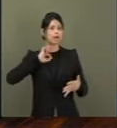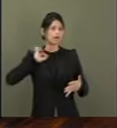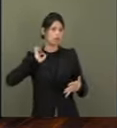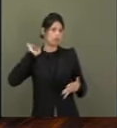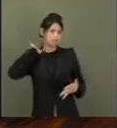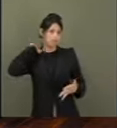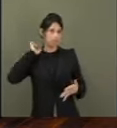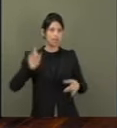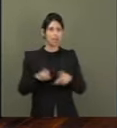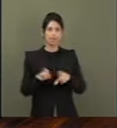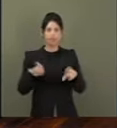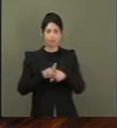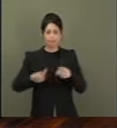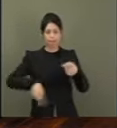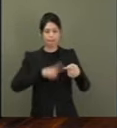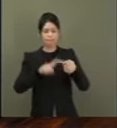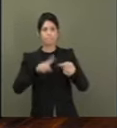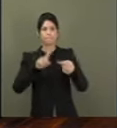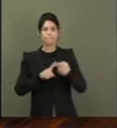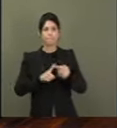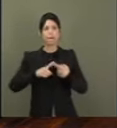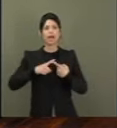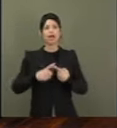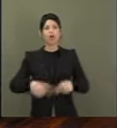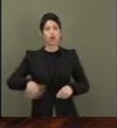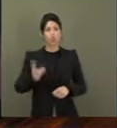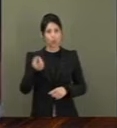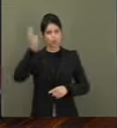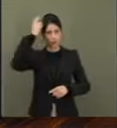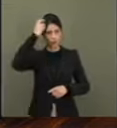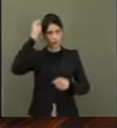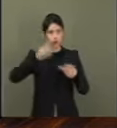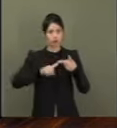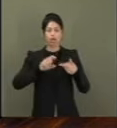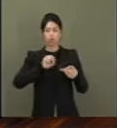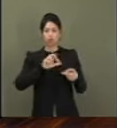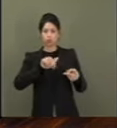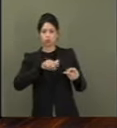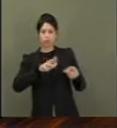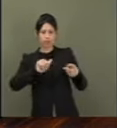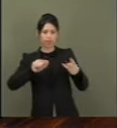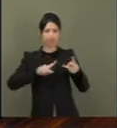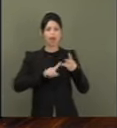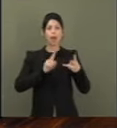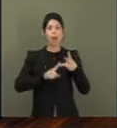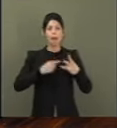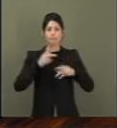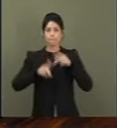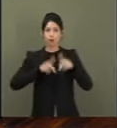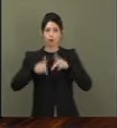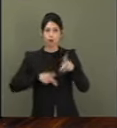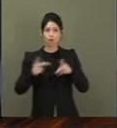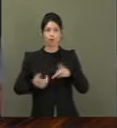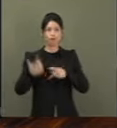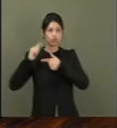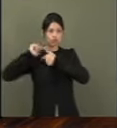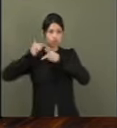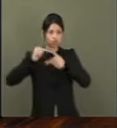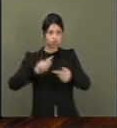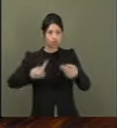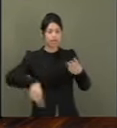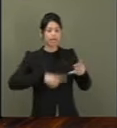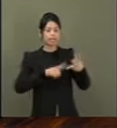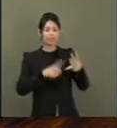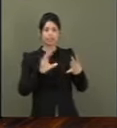Margarete Menezes, cultura. Sônia Guajajara, povos indígenas. Luciana Santos, ciência e tecnologia.